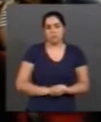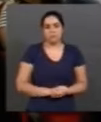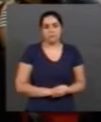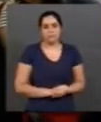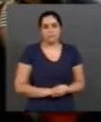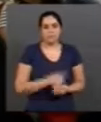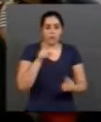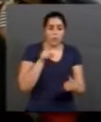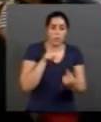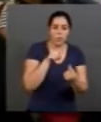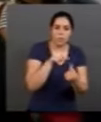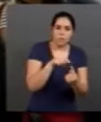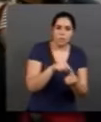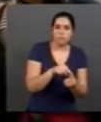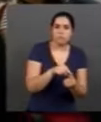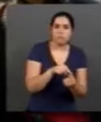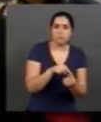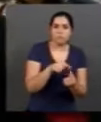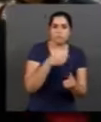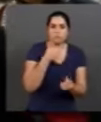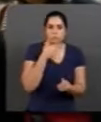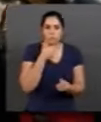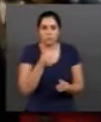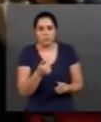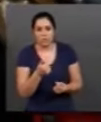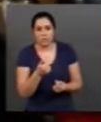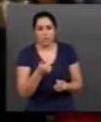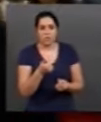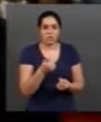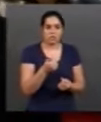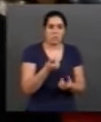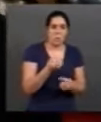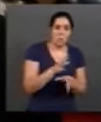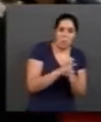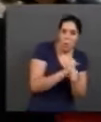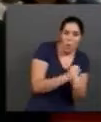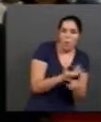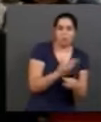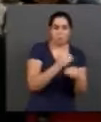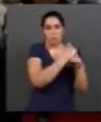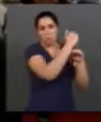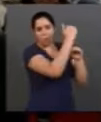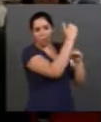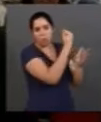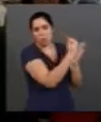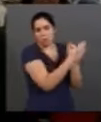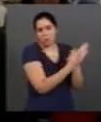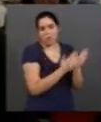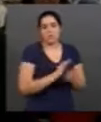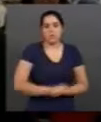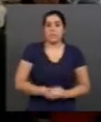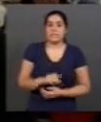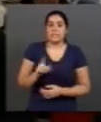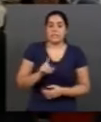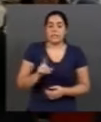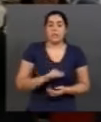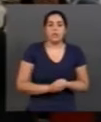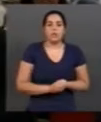objetivo nem é tanto de melhorar os nossos índices, tendo em vista os rankings que tem por aí. Não, é melhorar a